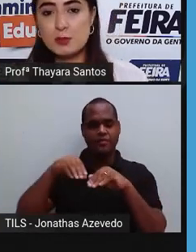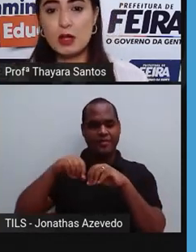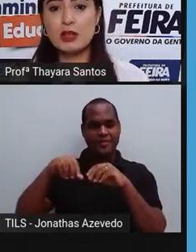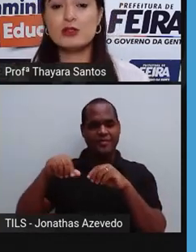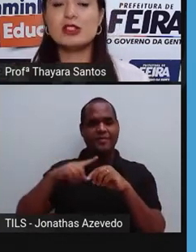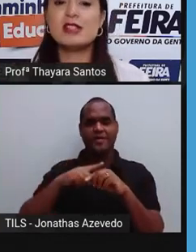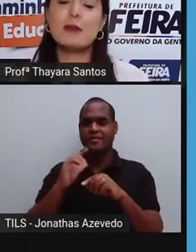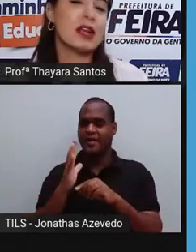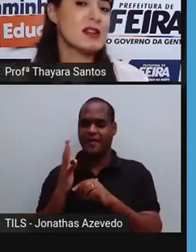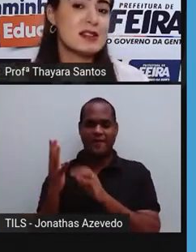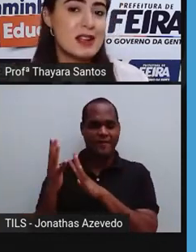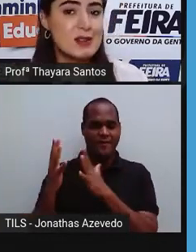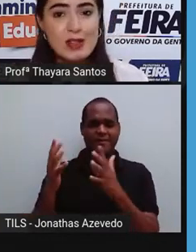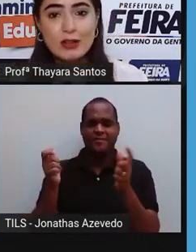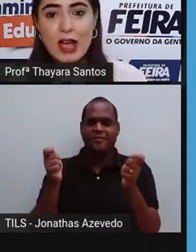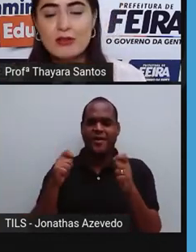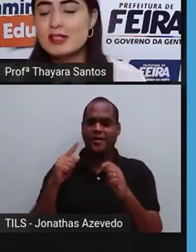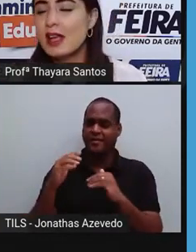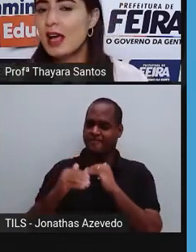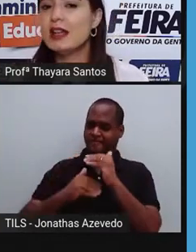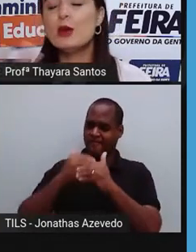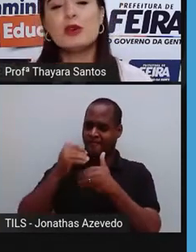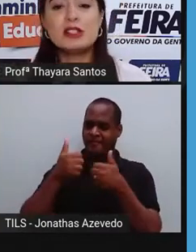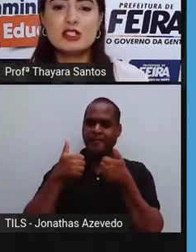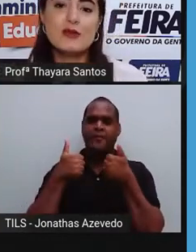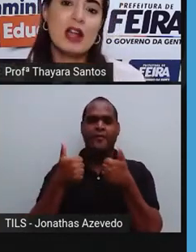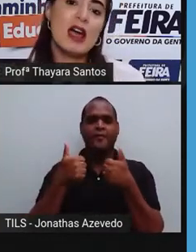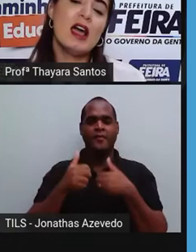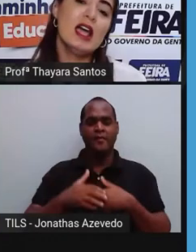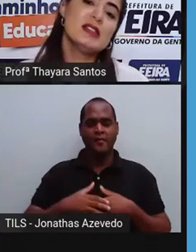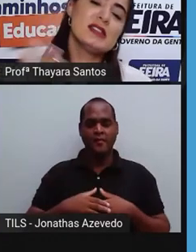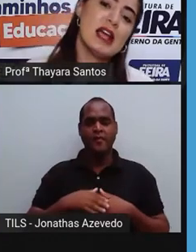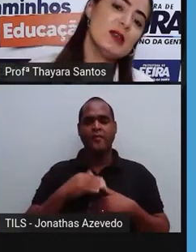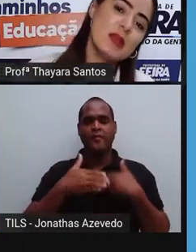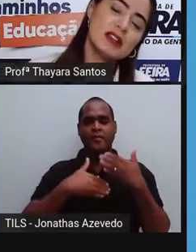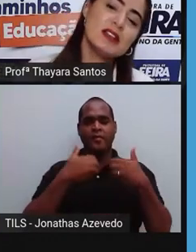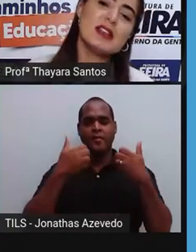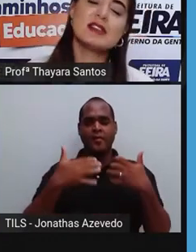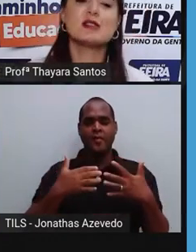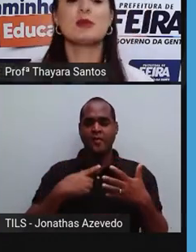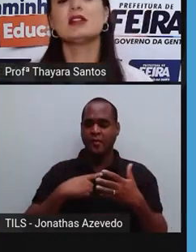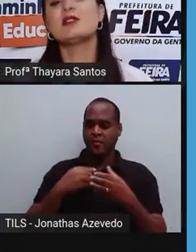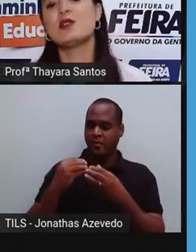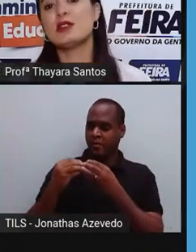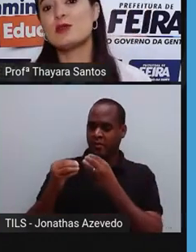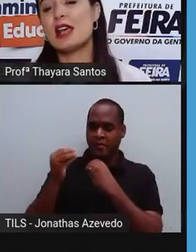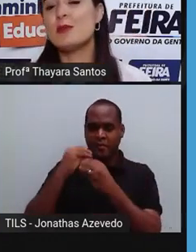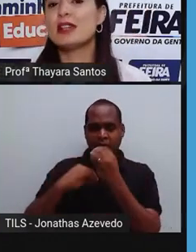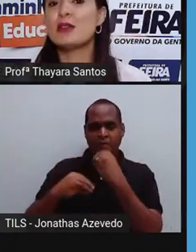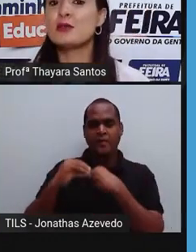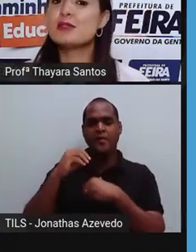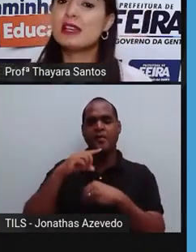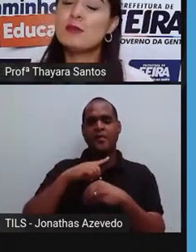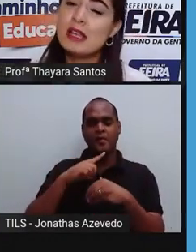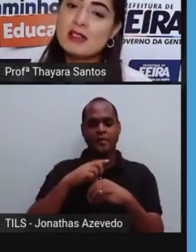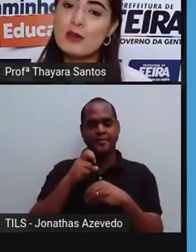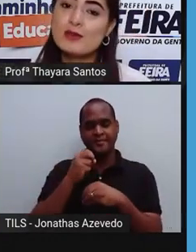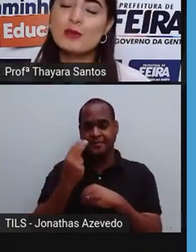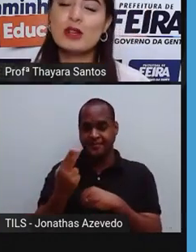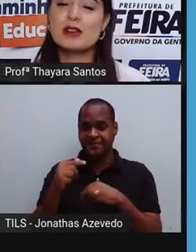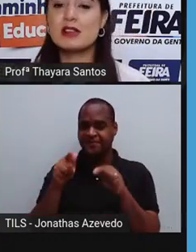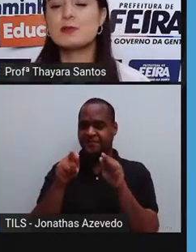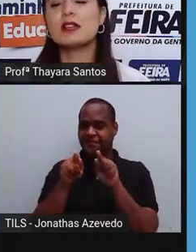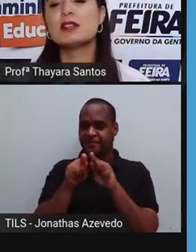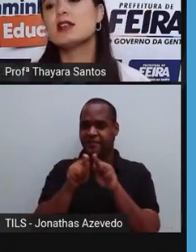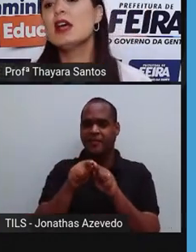as plantas podem utilizar para que elas cresçam saudáveis. Aí depois a gente vai lá, se alimenta dessas plantas ou então se alimenta dos animais que